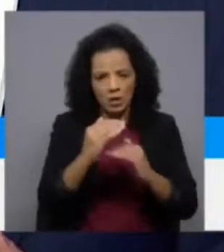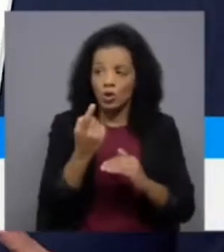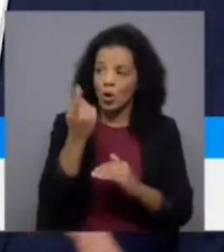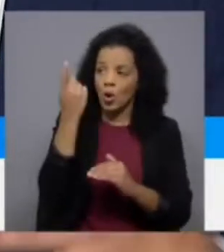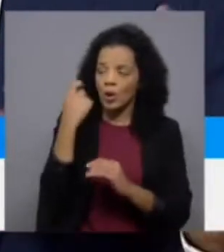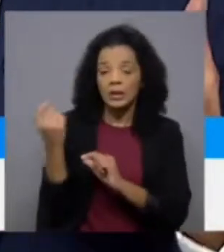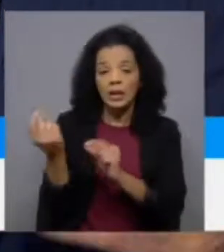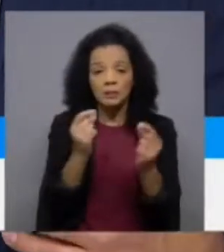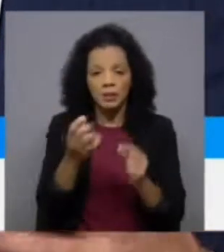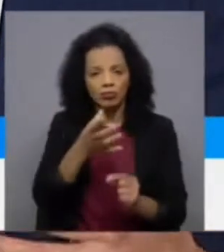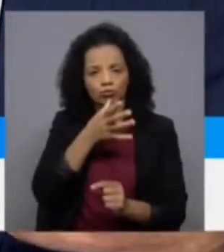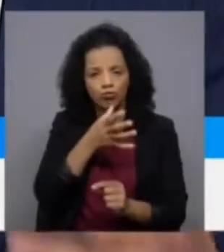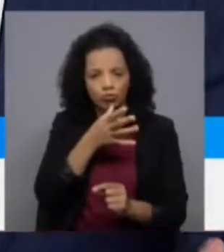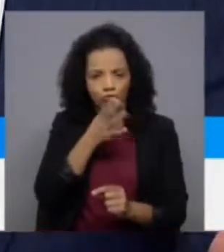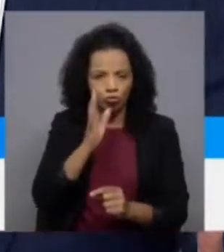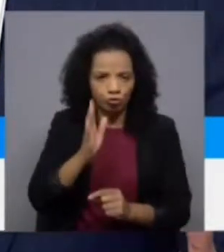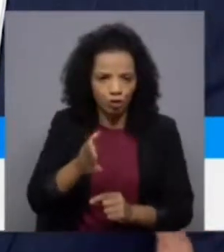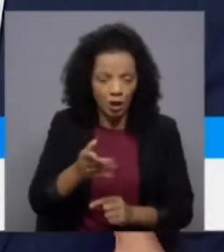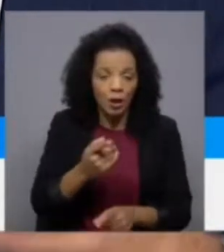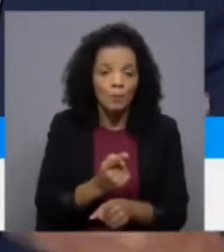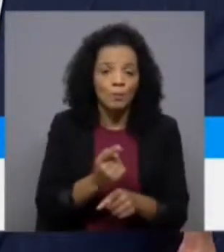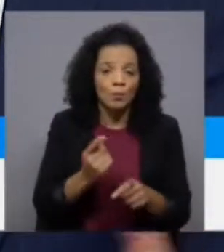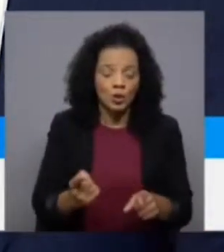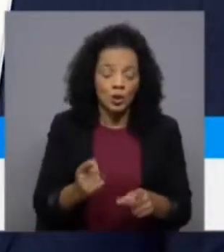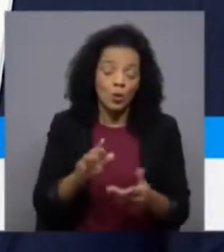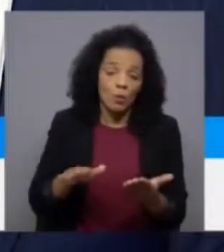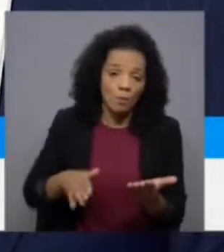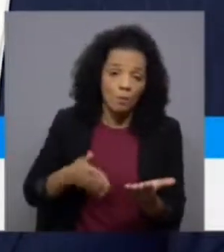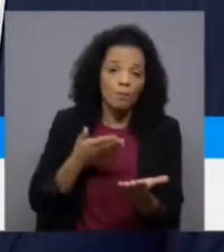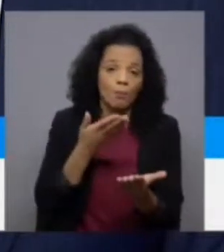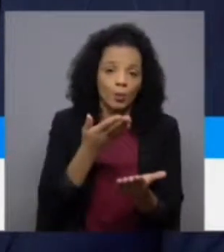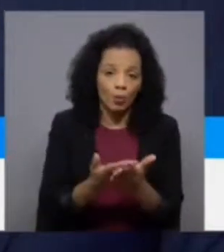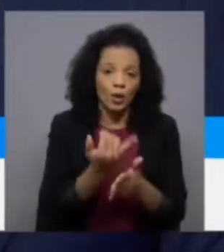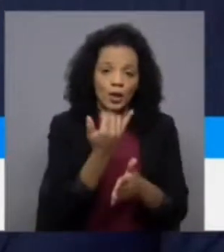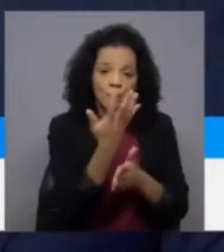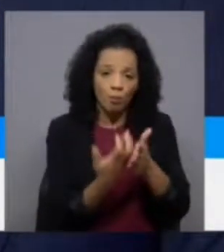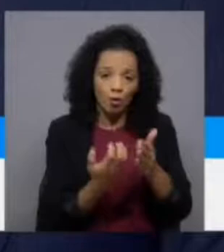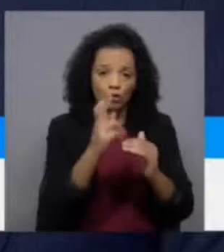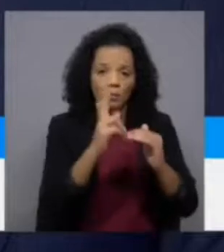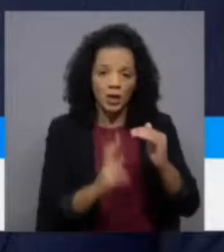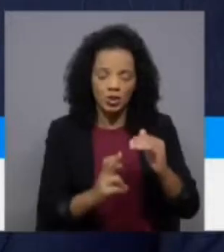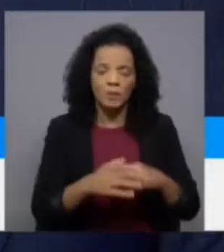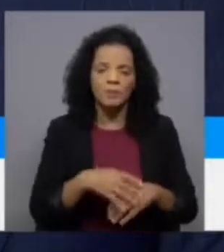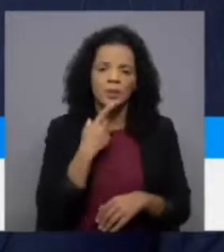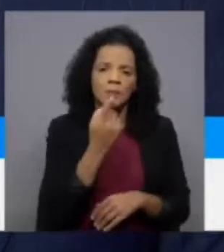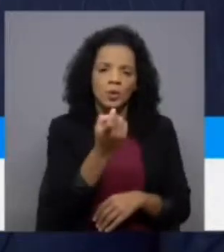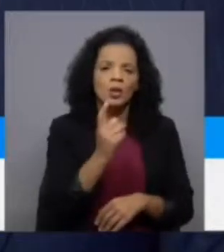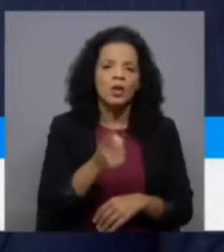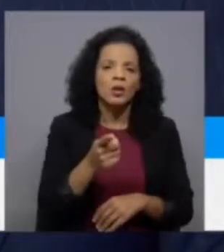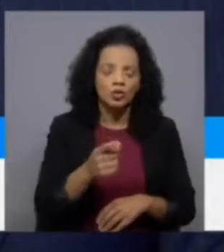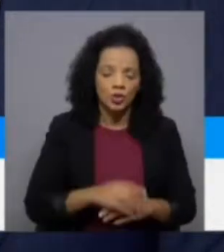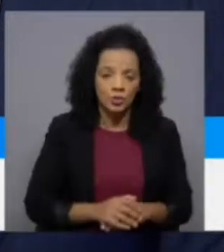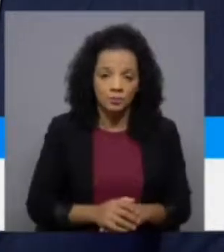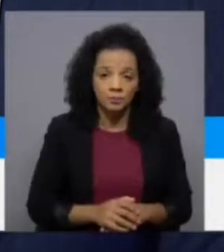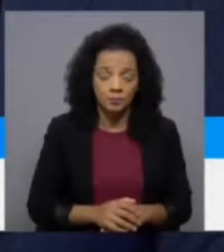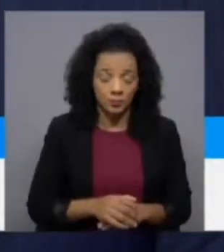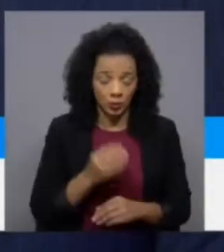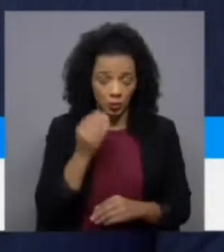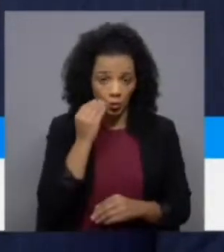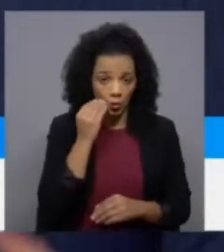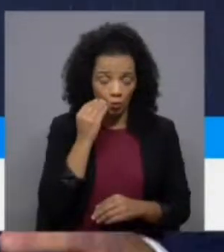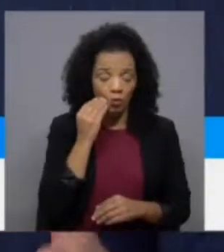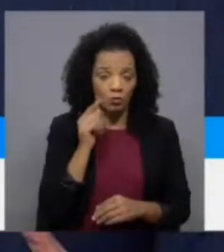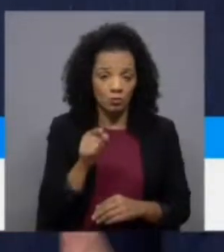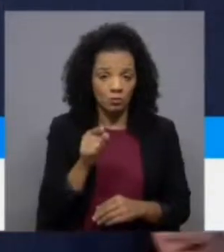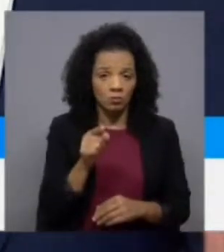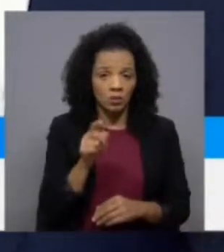outro debate porque é que vai fazer ou propõe baixar estes impostos. A pergunta que lhe faço é como é que vai compensar